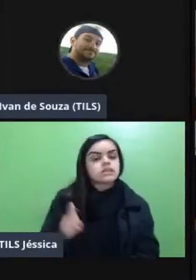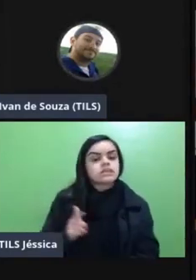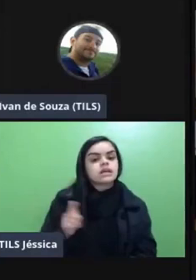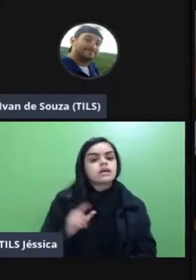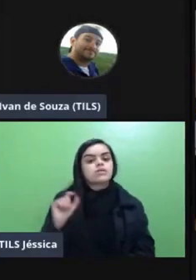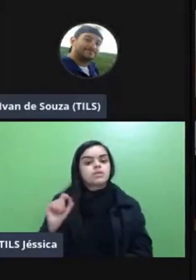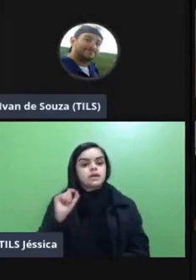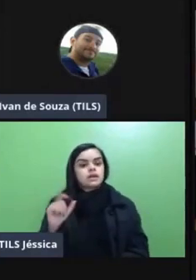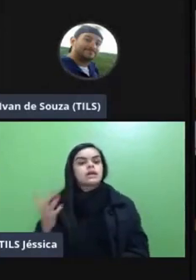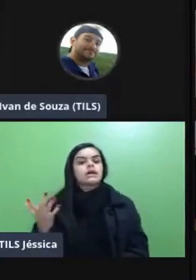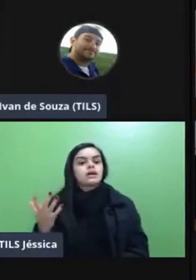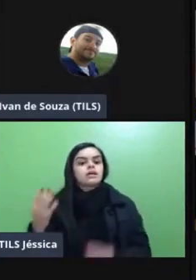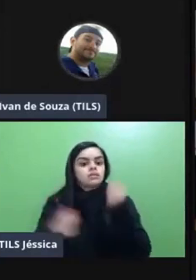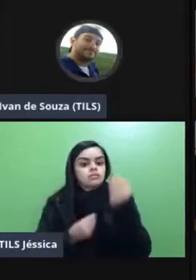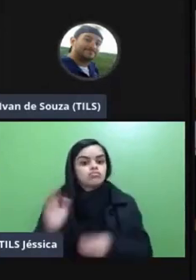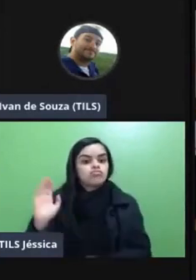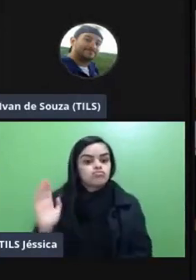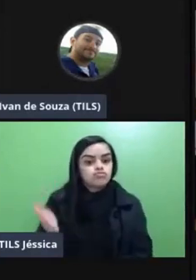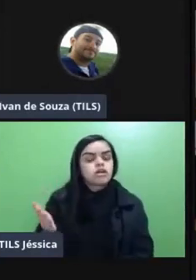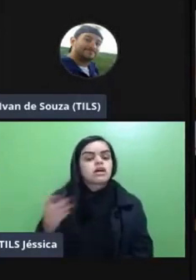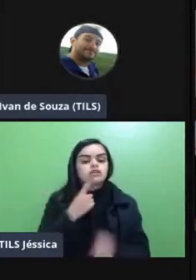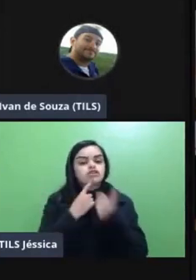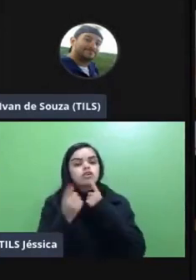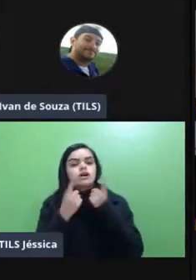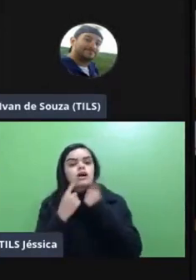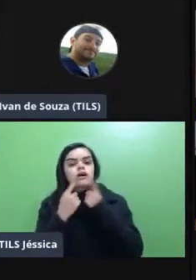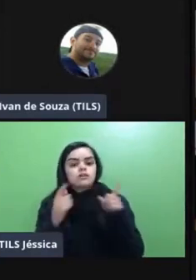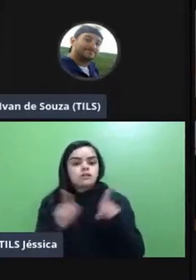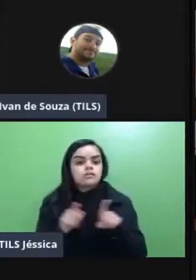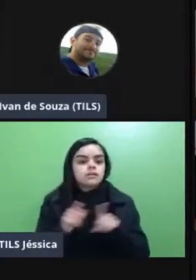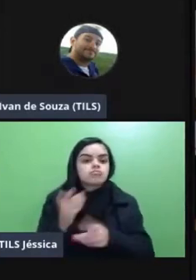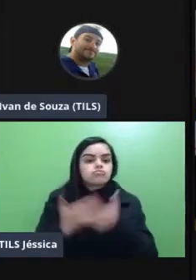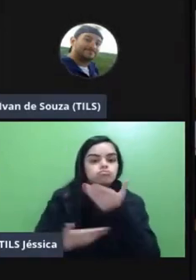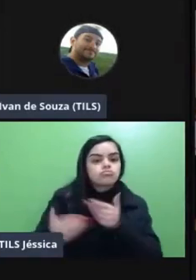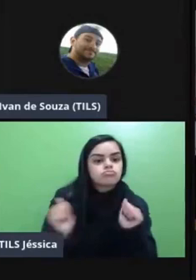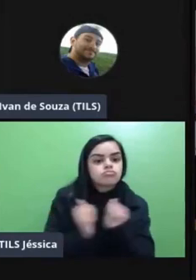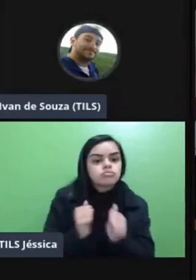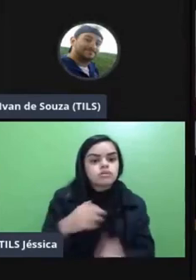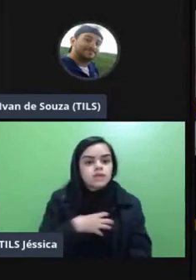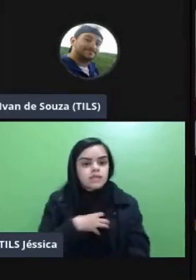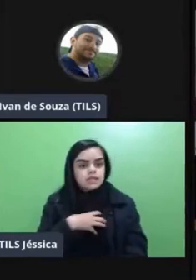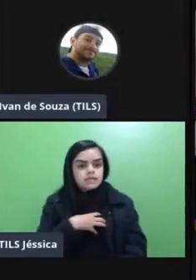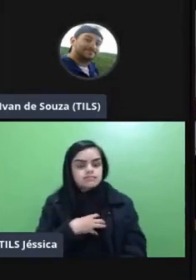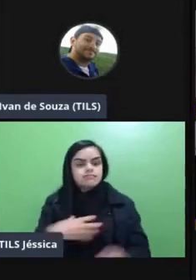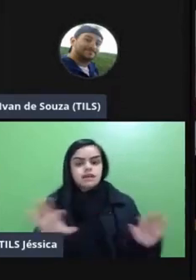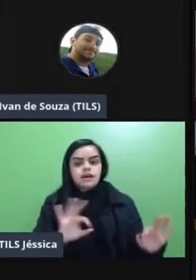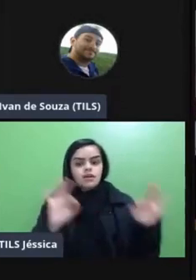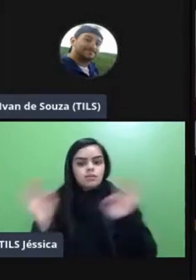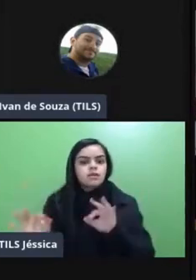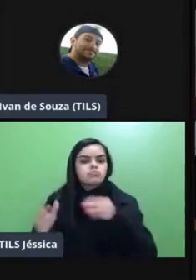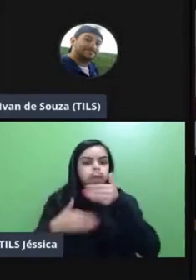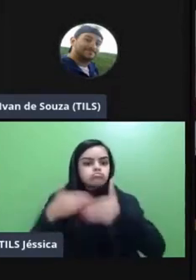audição mas eu estou em diálogo eu estou em interação com eles de alguma maneira acompanhando esse processo